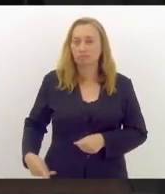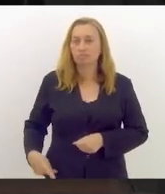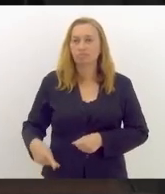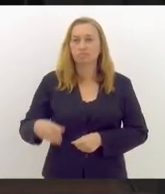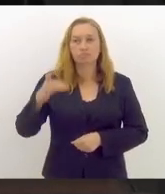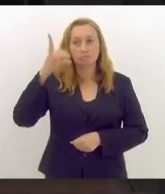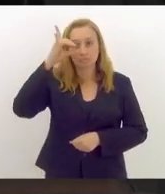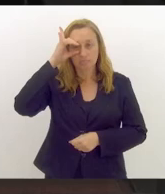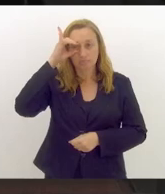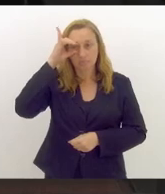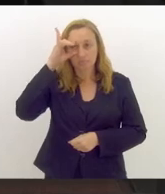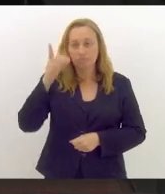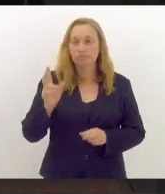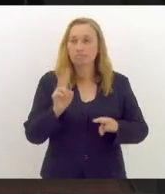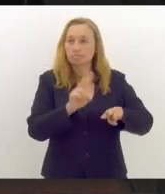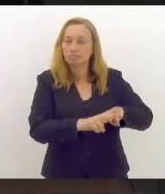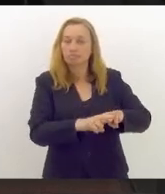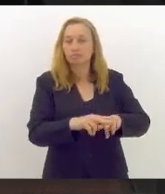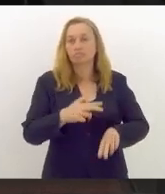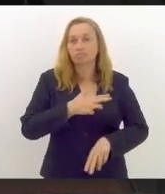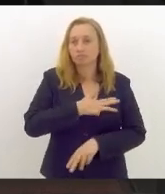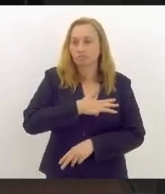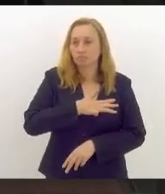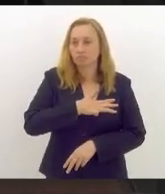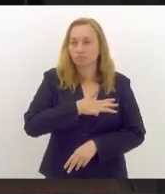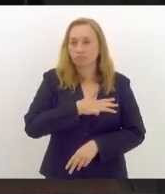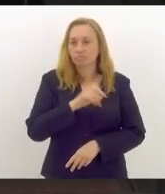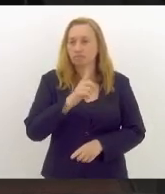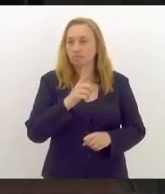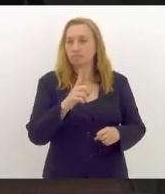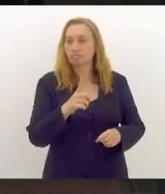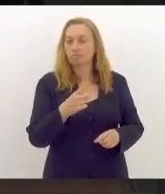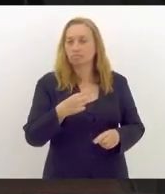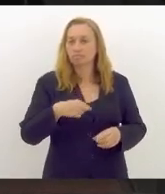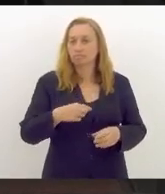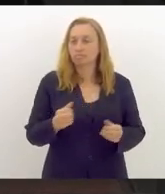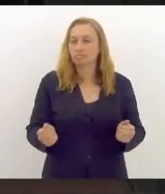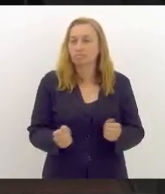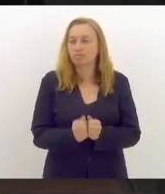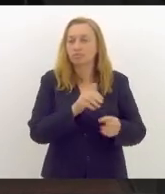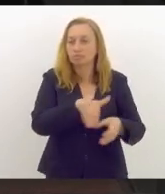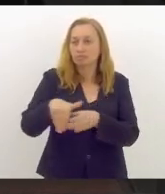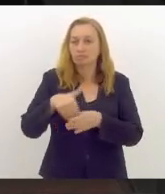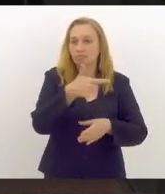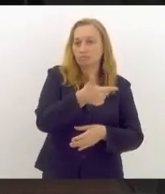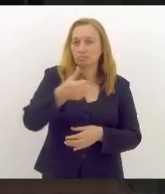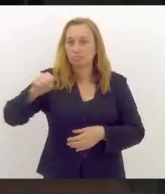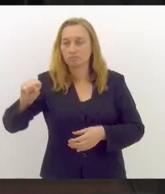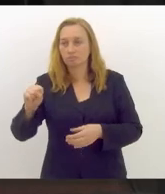Rousseff, a prisão arbitrária de Lula para que não disputasse as eleições presidenciais de 2018,